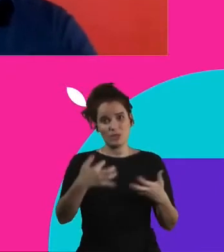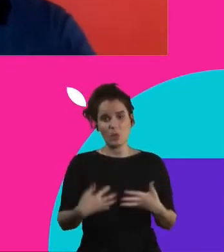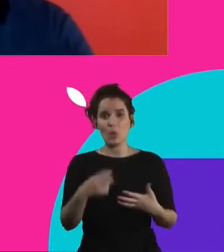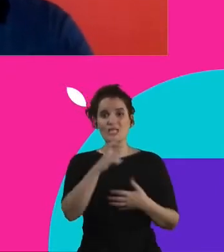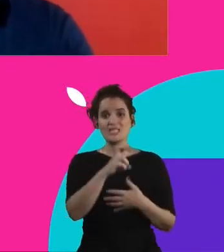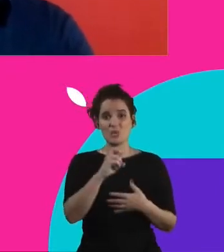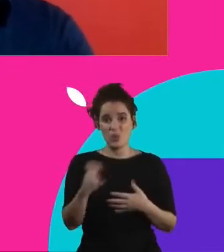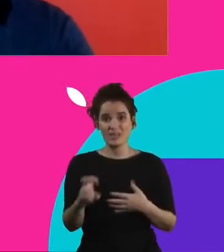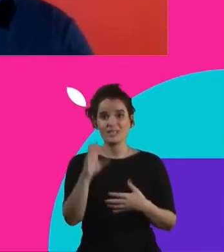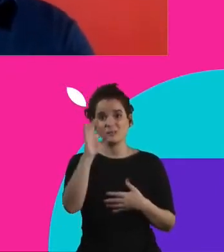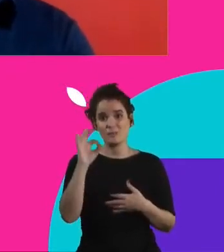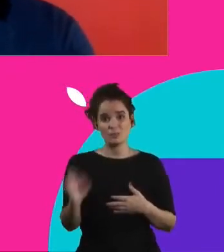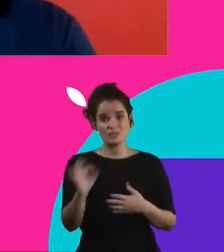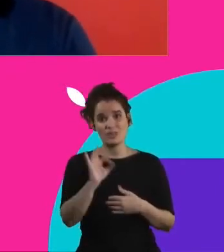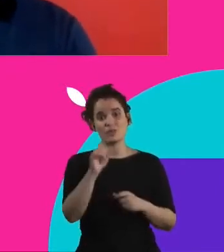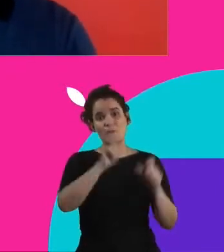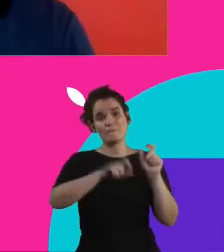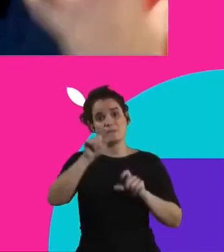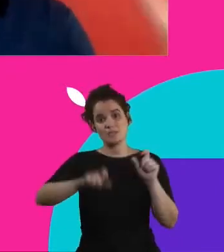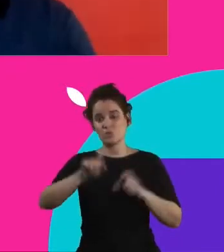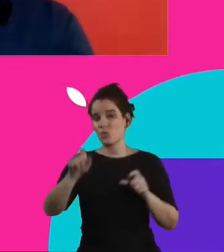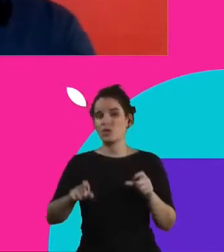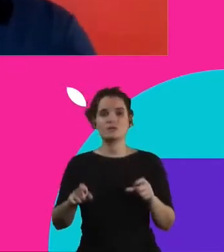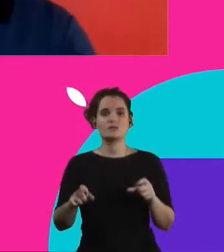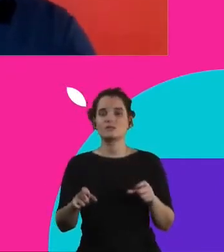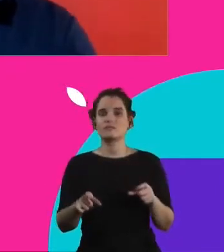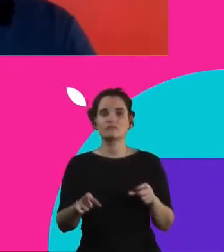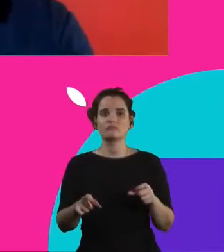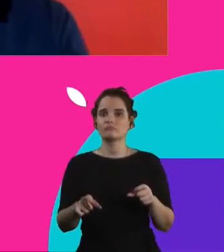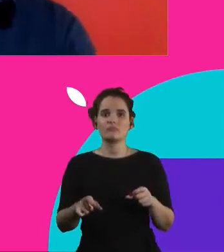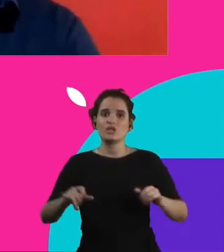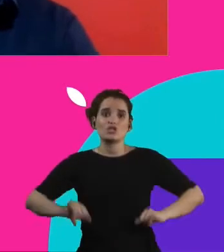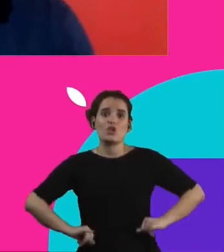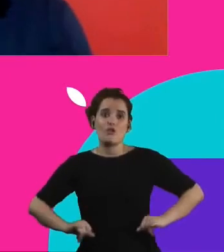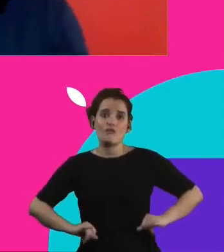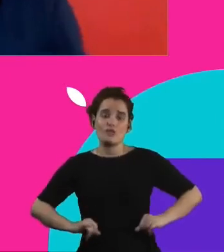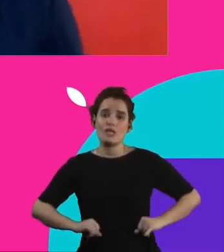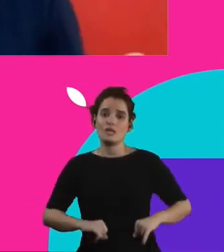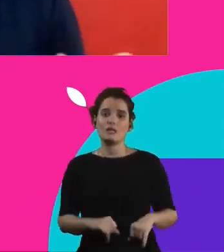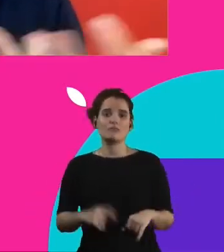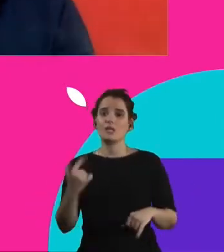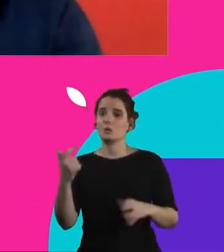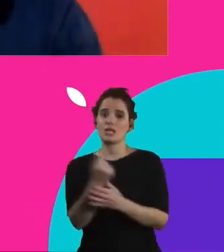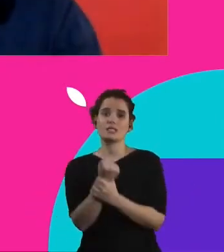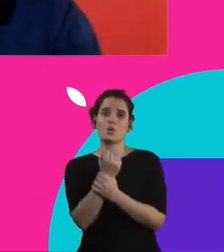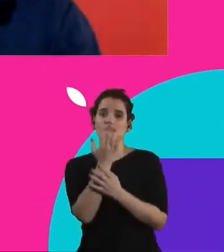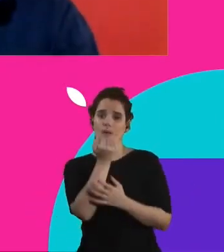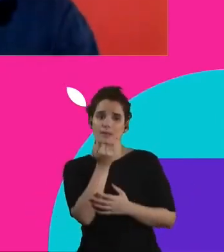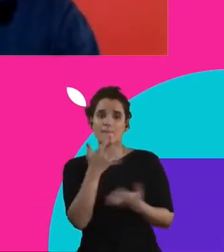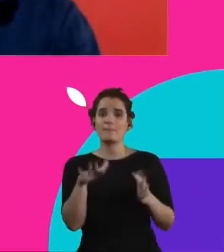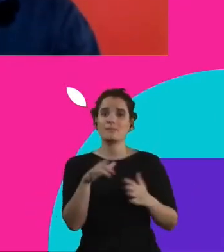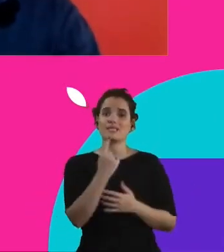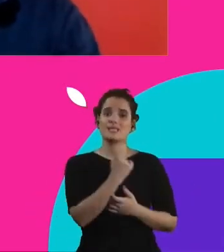55% no Brasil, de pessoas que estão, de alguma forma, sofrendo com segurança alimentar, são 117